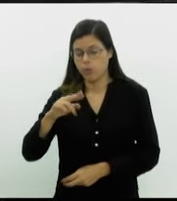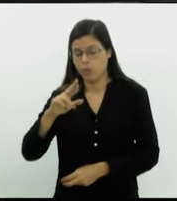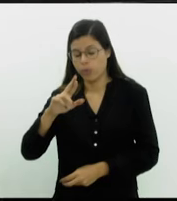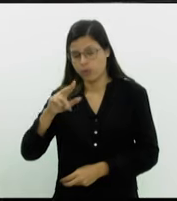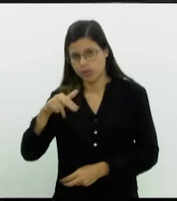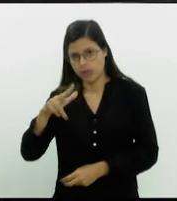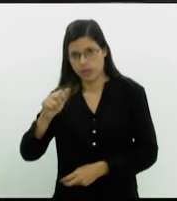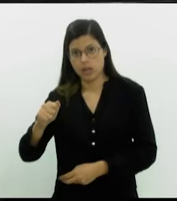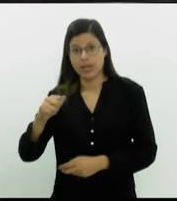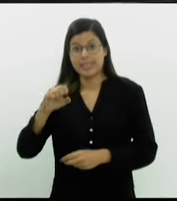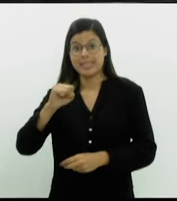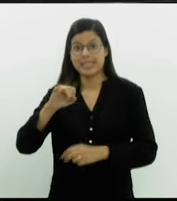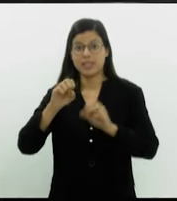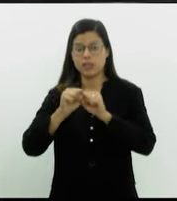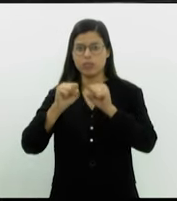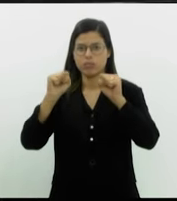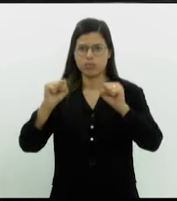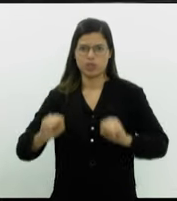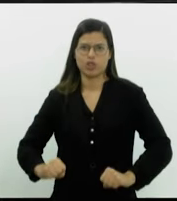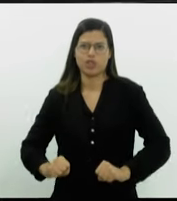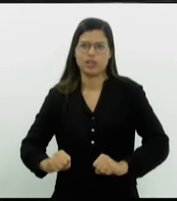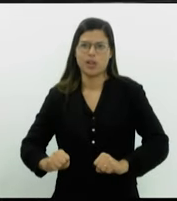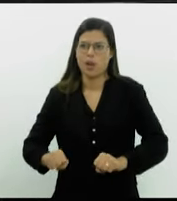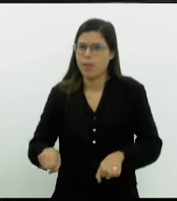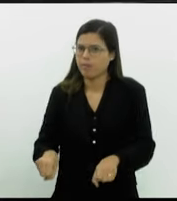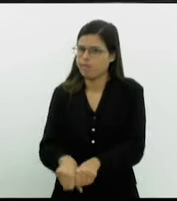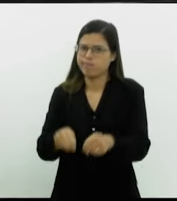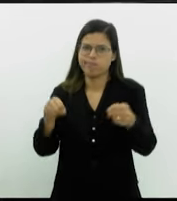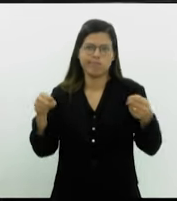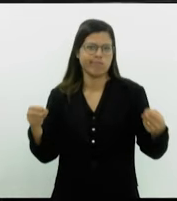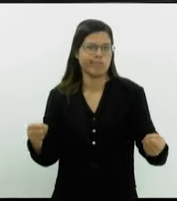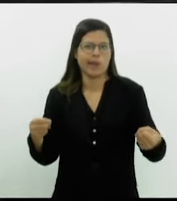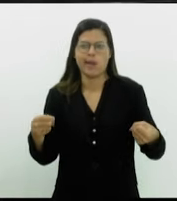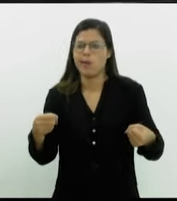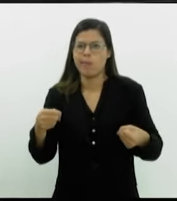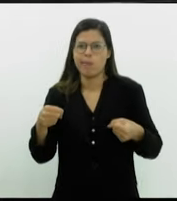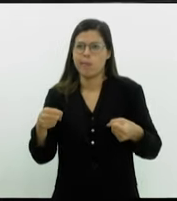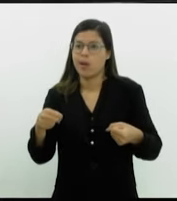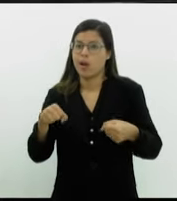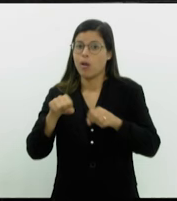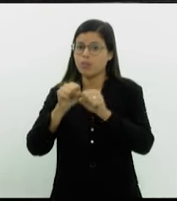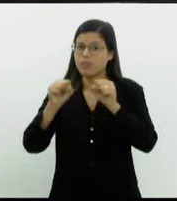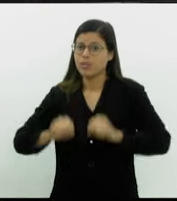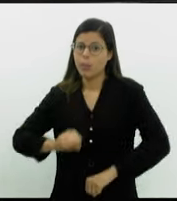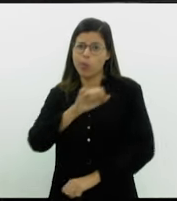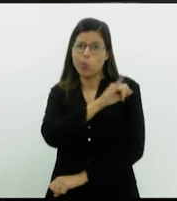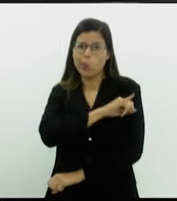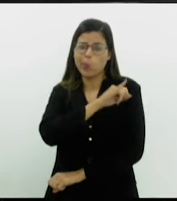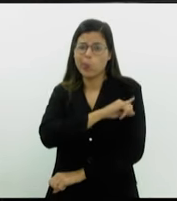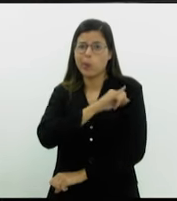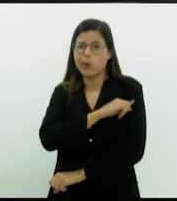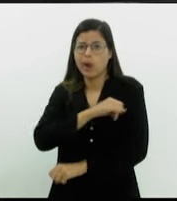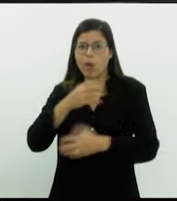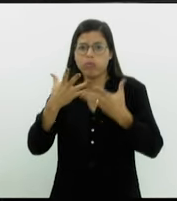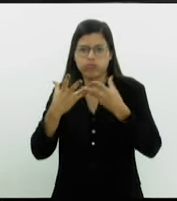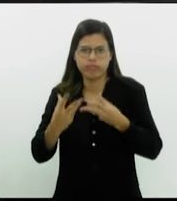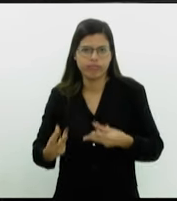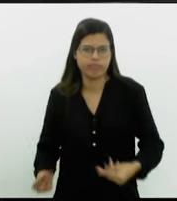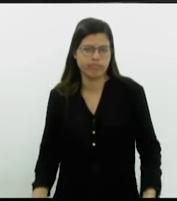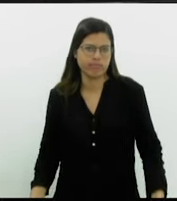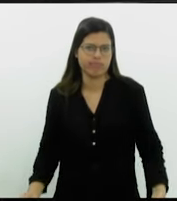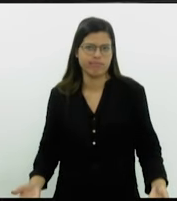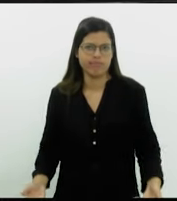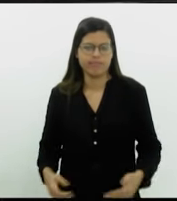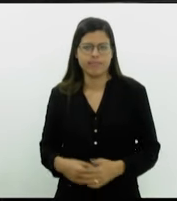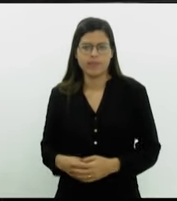desmonta, o sistema metropolitano falece. no